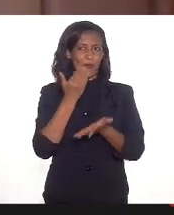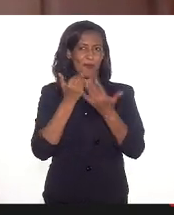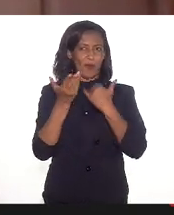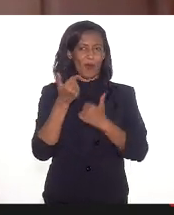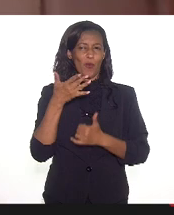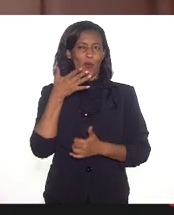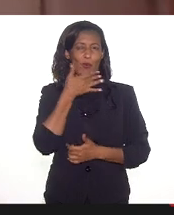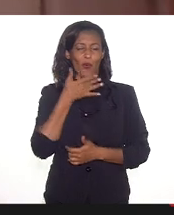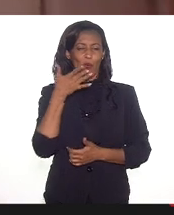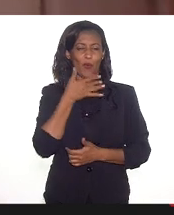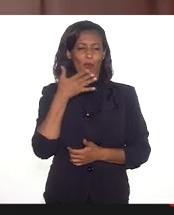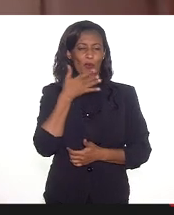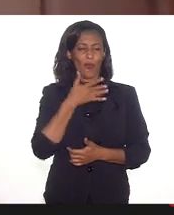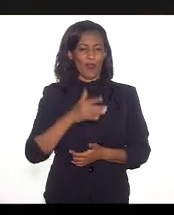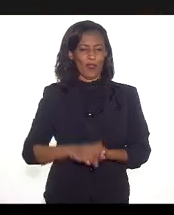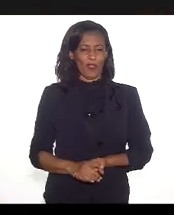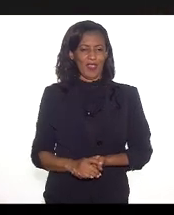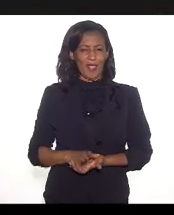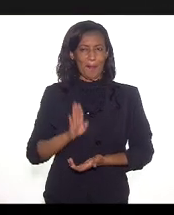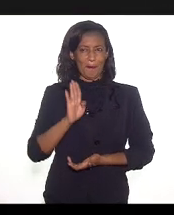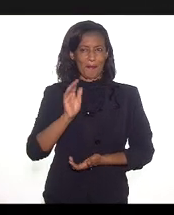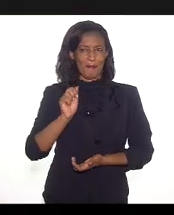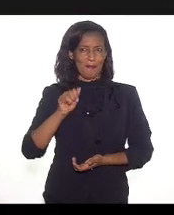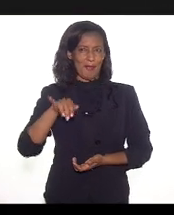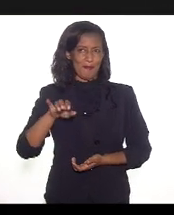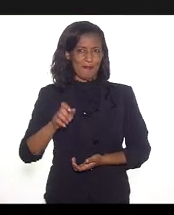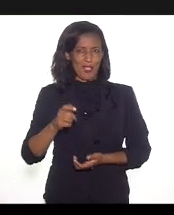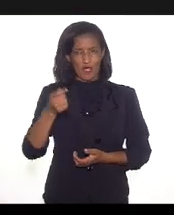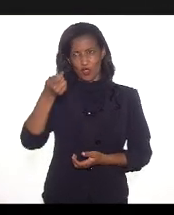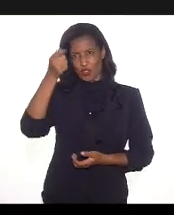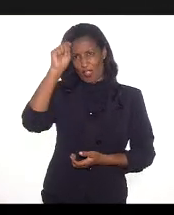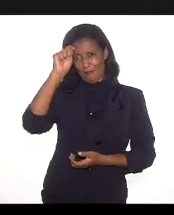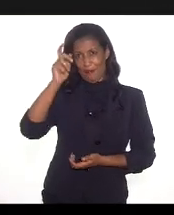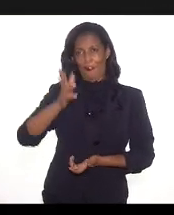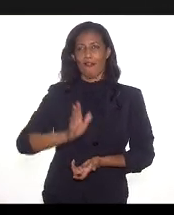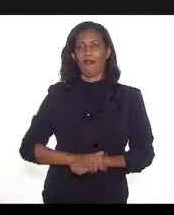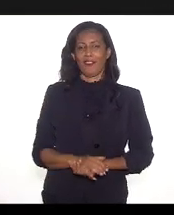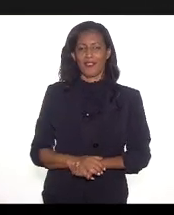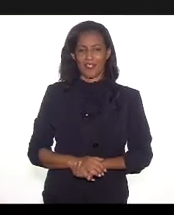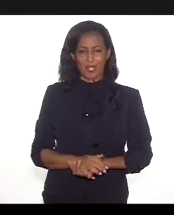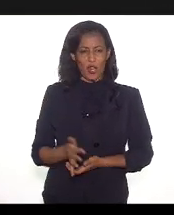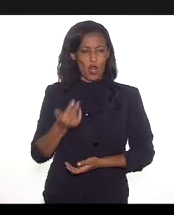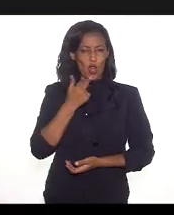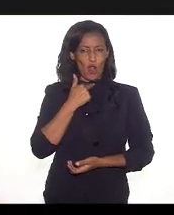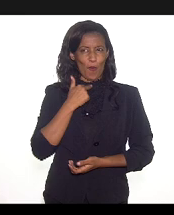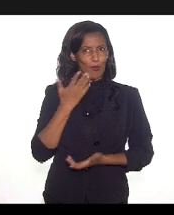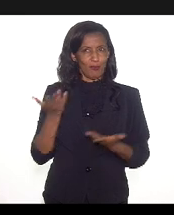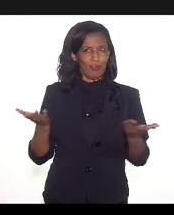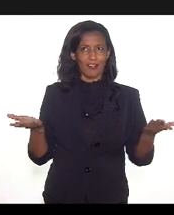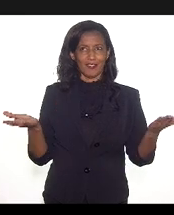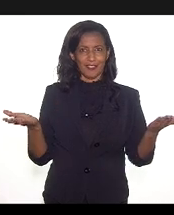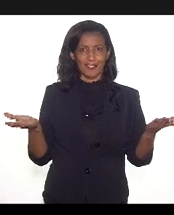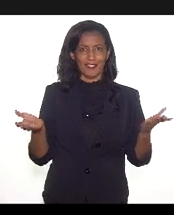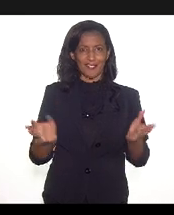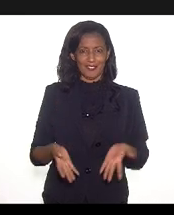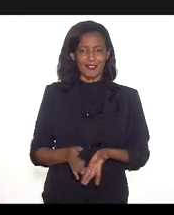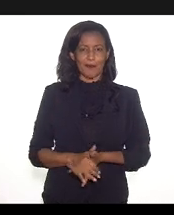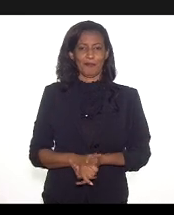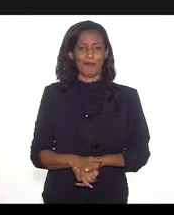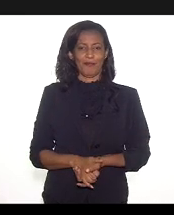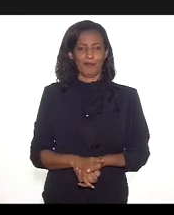negócios gostosos lá na Babi, no chapéu, aí já viu, não posso, é, gente? Não pode, não é?